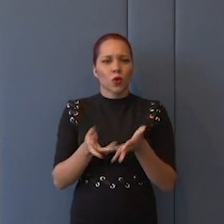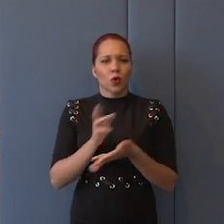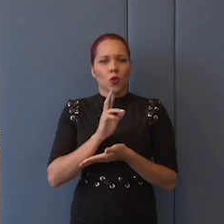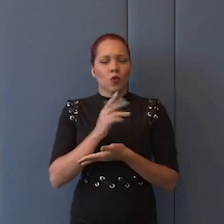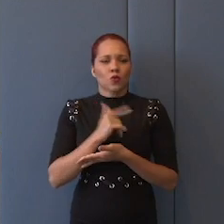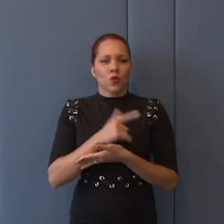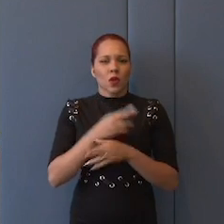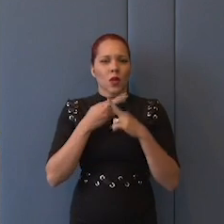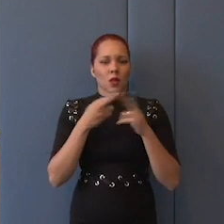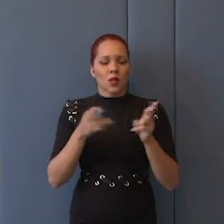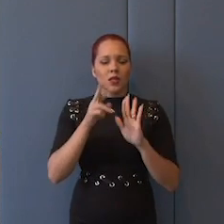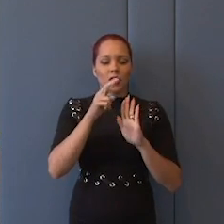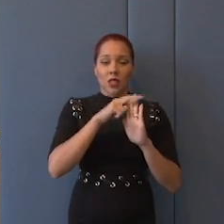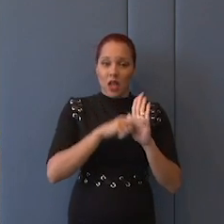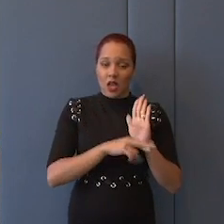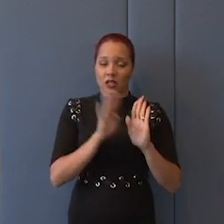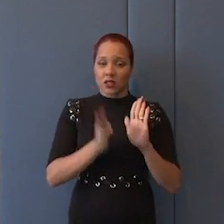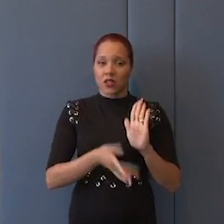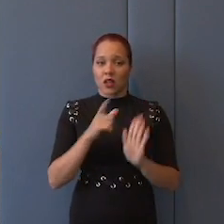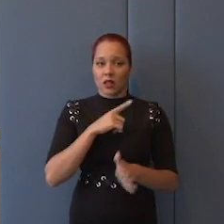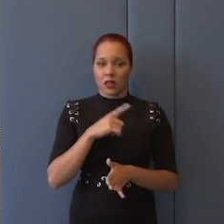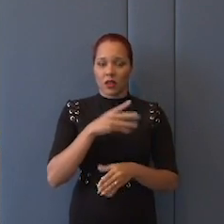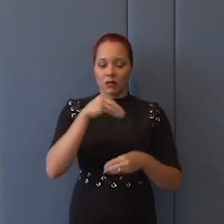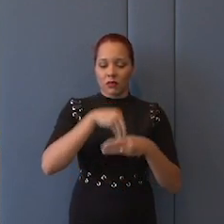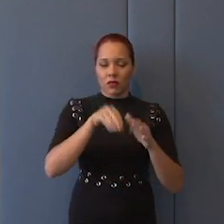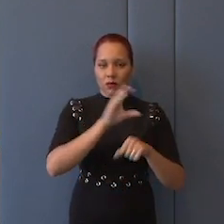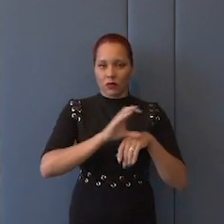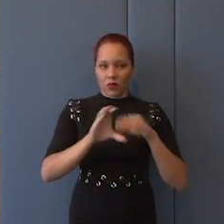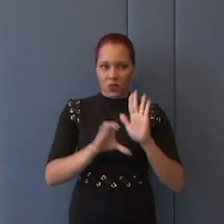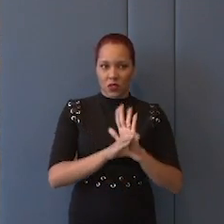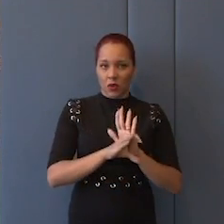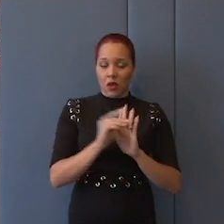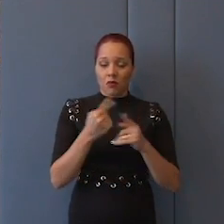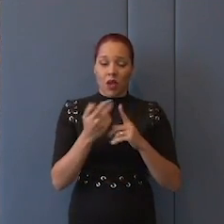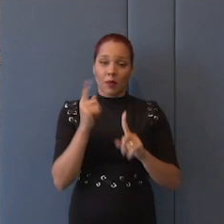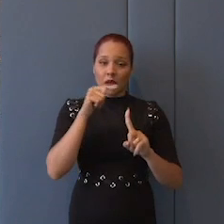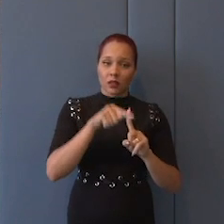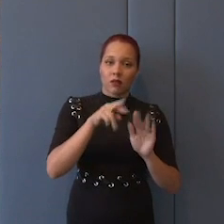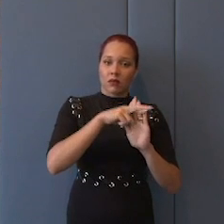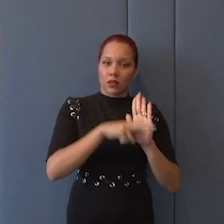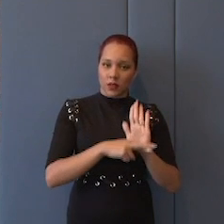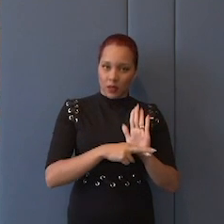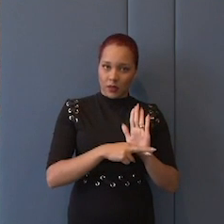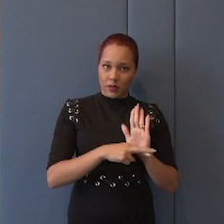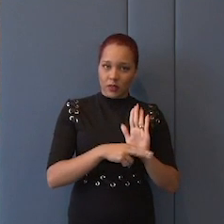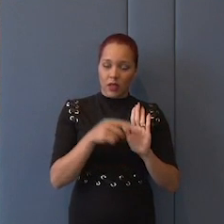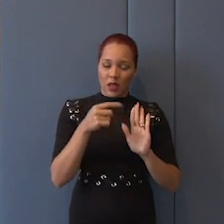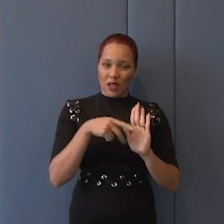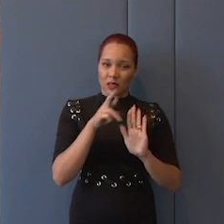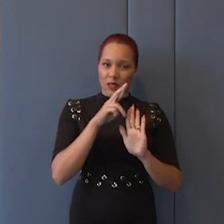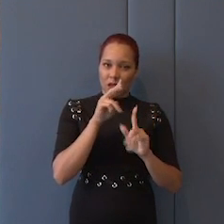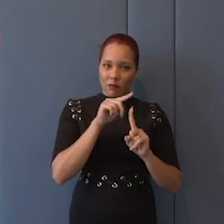das regras existentes, no caso da Constituição, se queixa da aplicação dessas regras, mas não das regras em si.